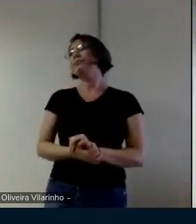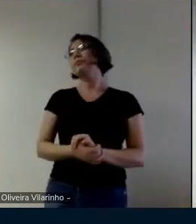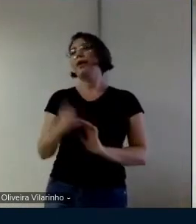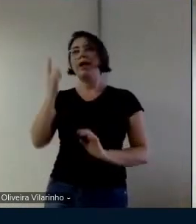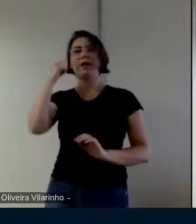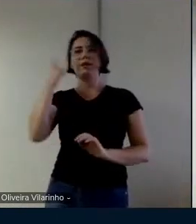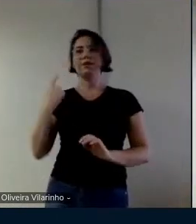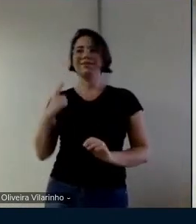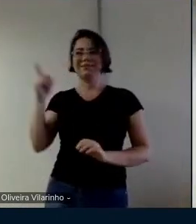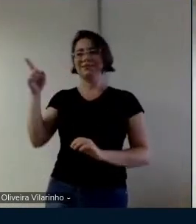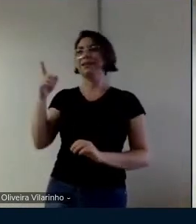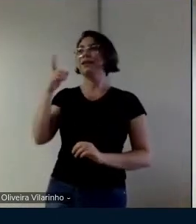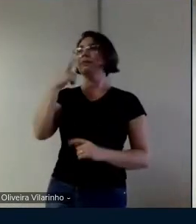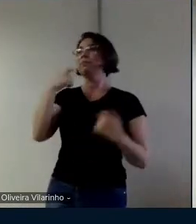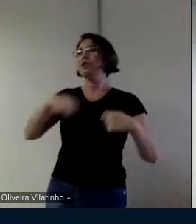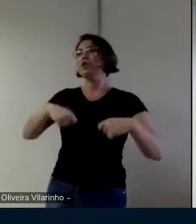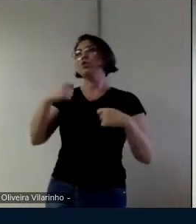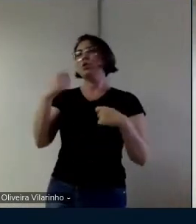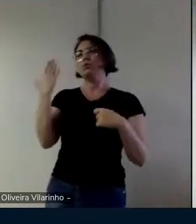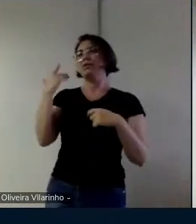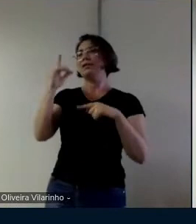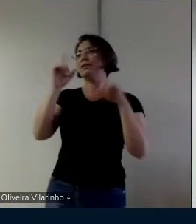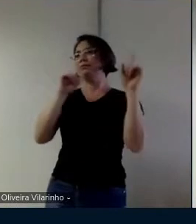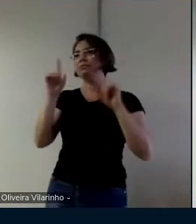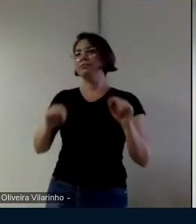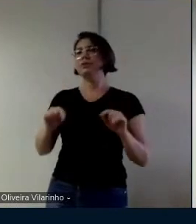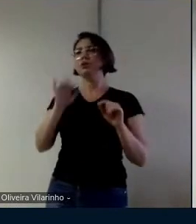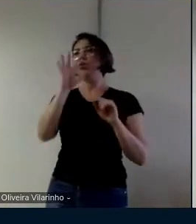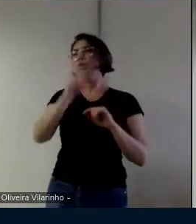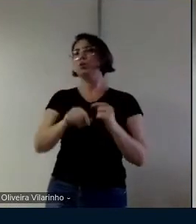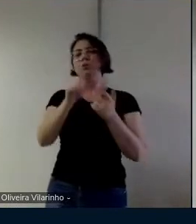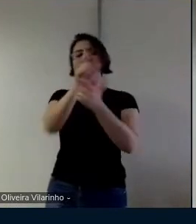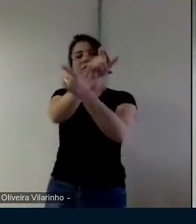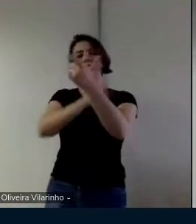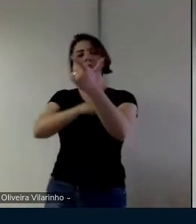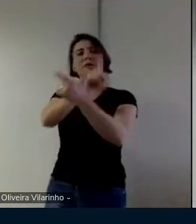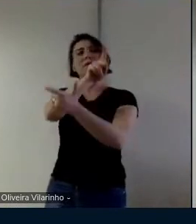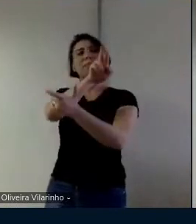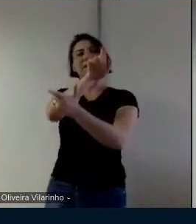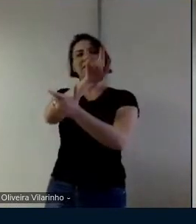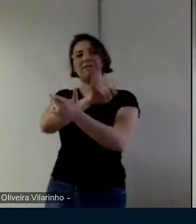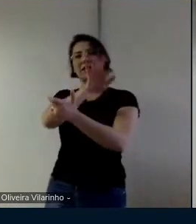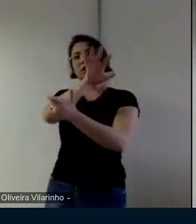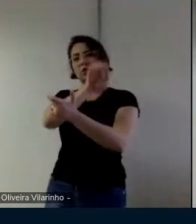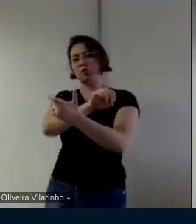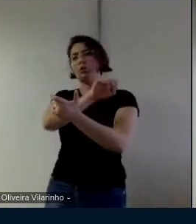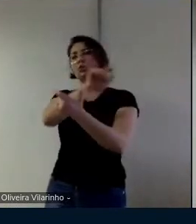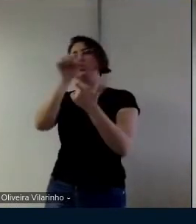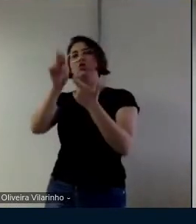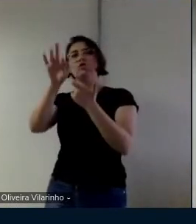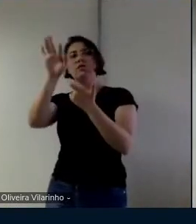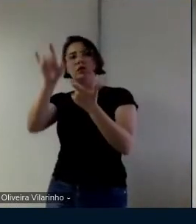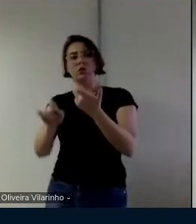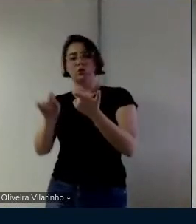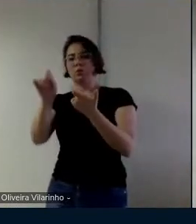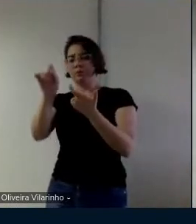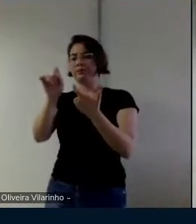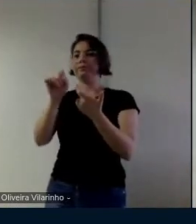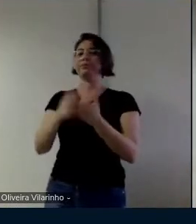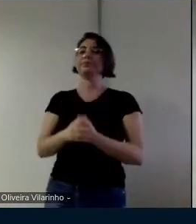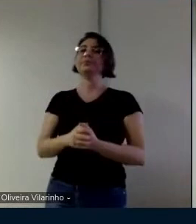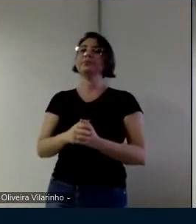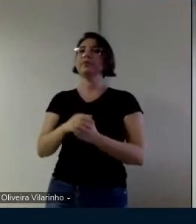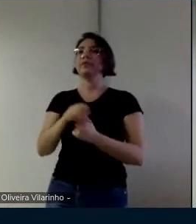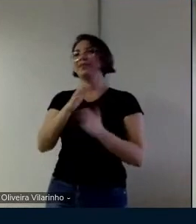teve de fazer uma seleção da dos prefixos e sufixos que usaria né e nessa seleção é